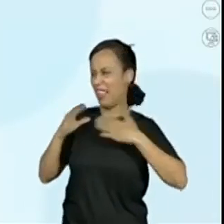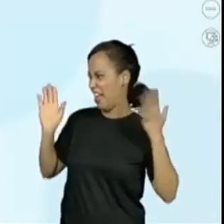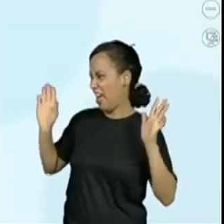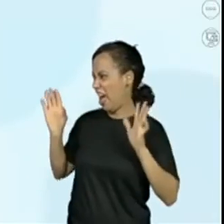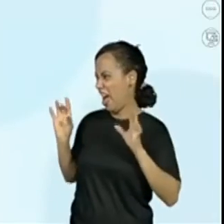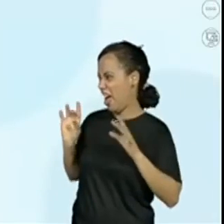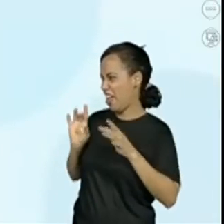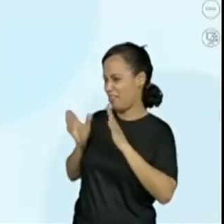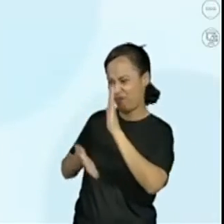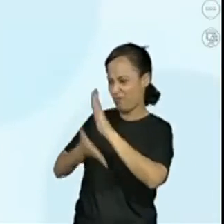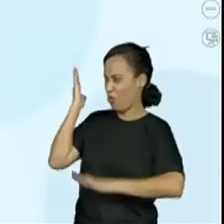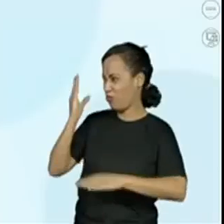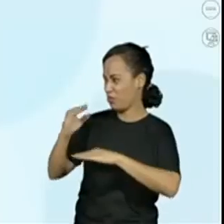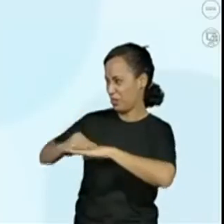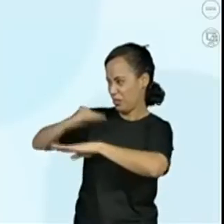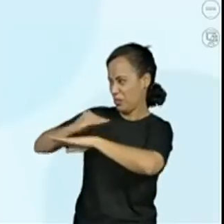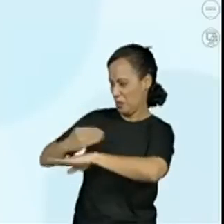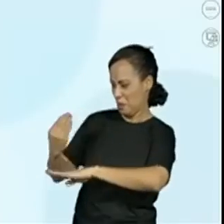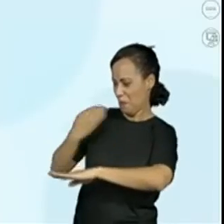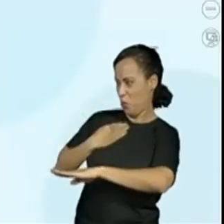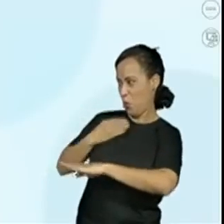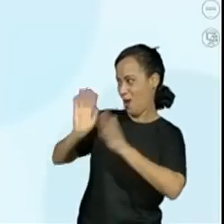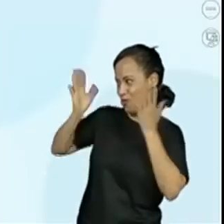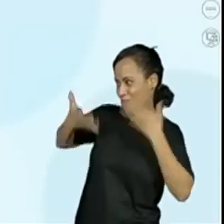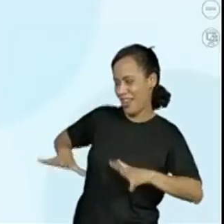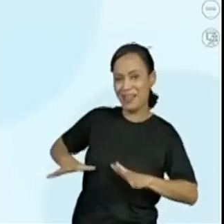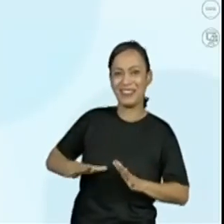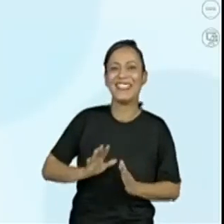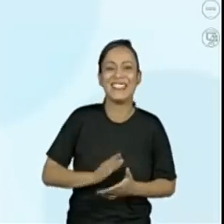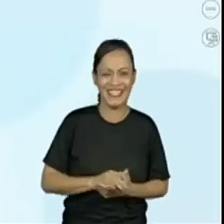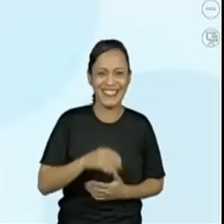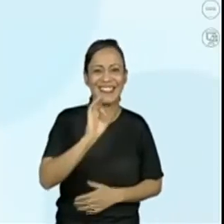já vai saltar, já vai pular, Progenor. Vamos lá, atenção.